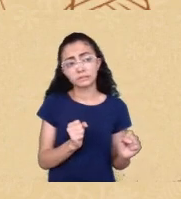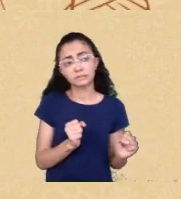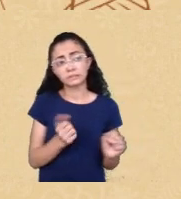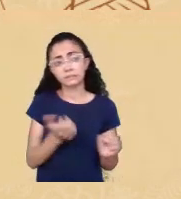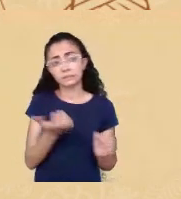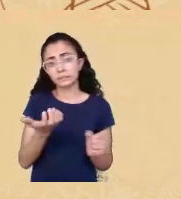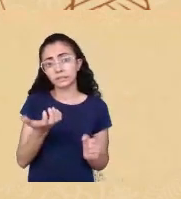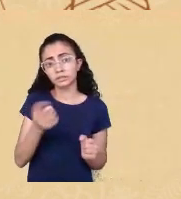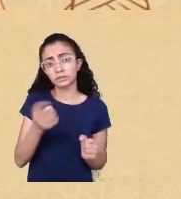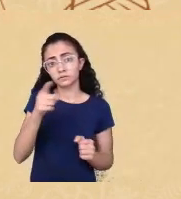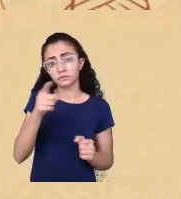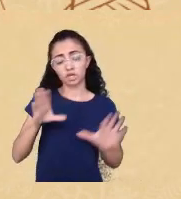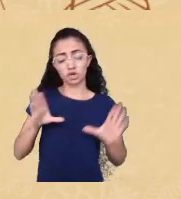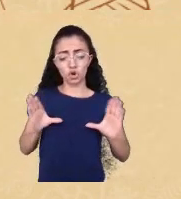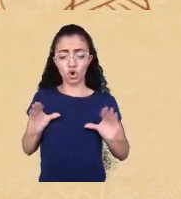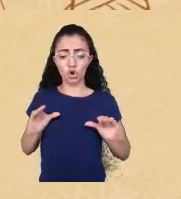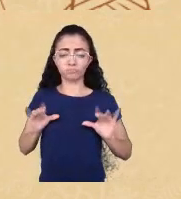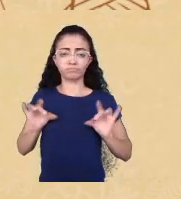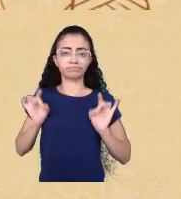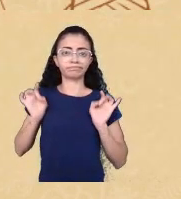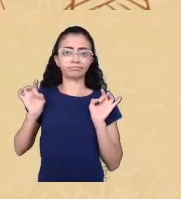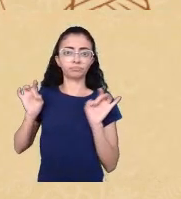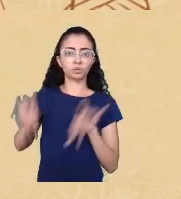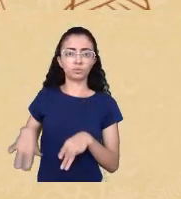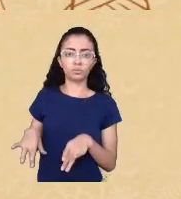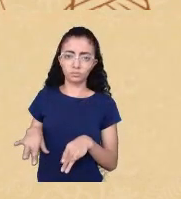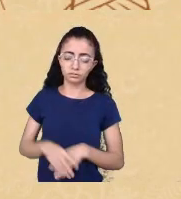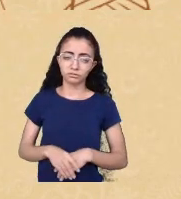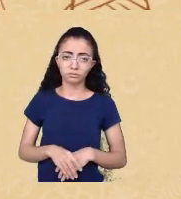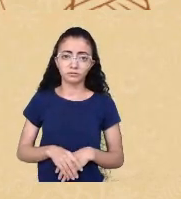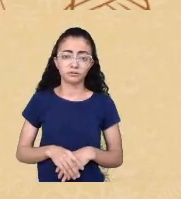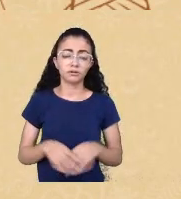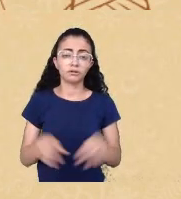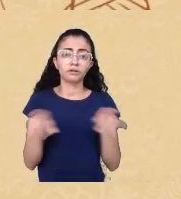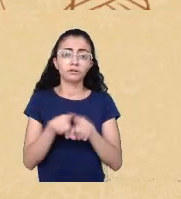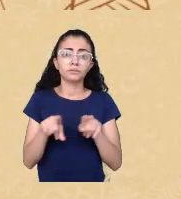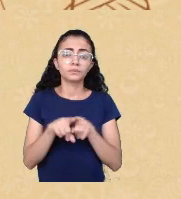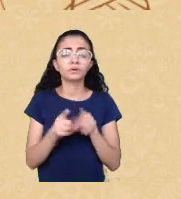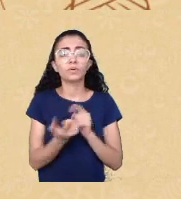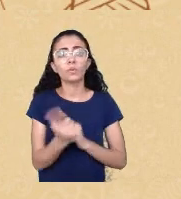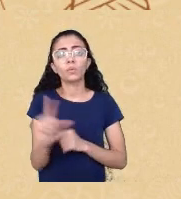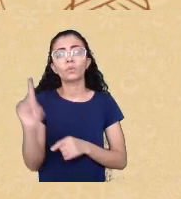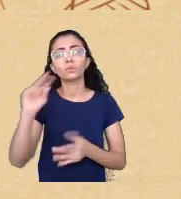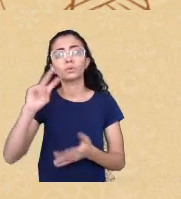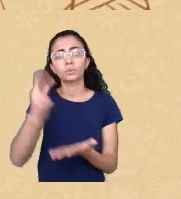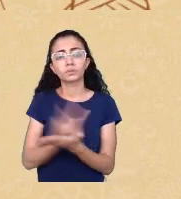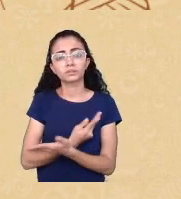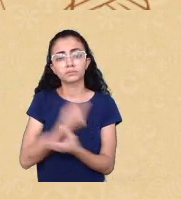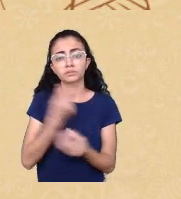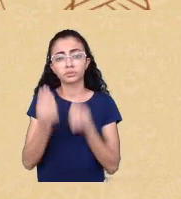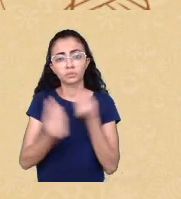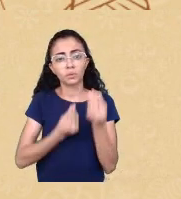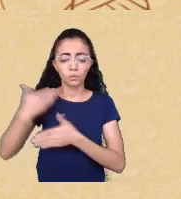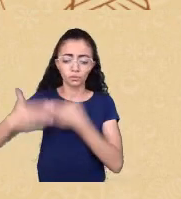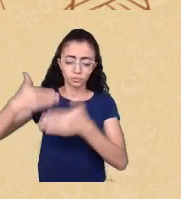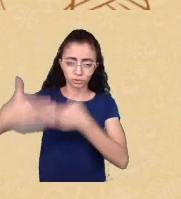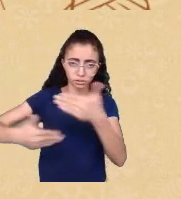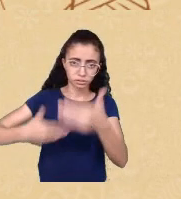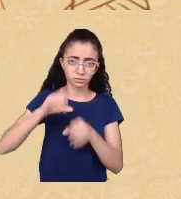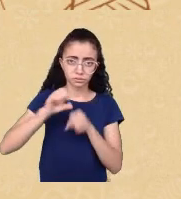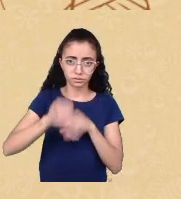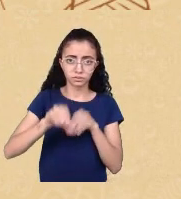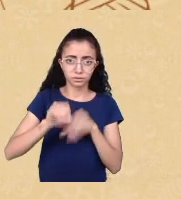conforto a outra situação que é importante pensarmos nesse processo educacional é a